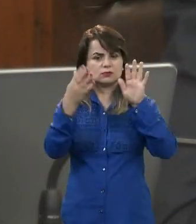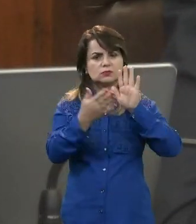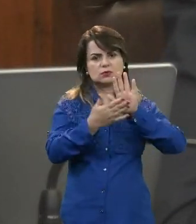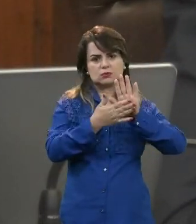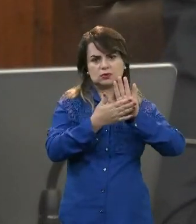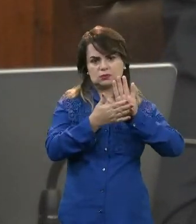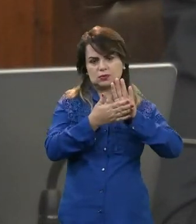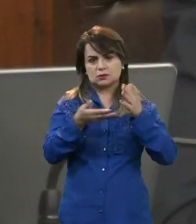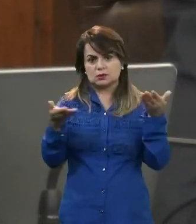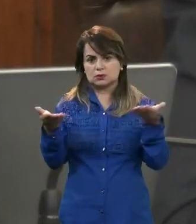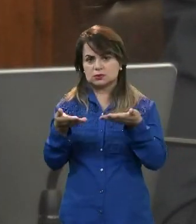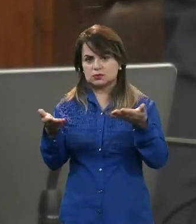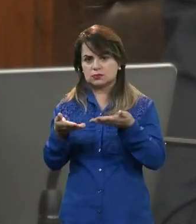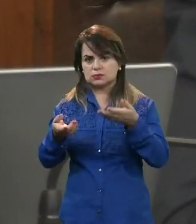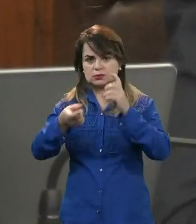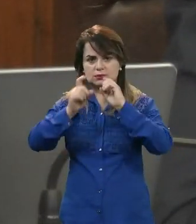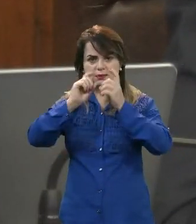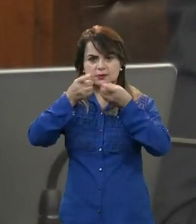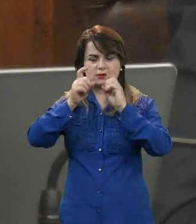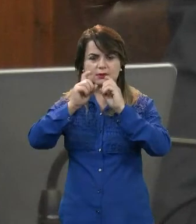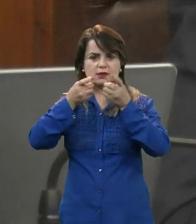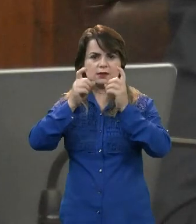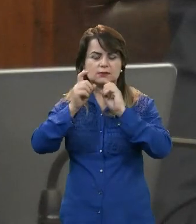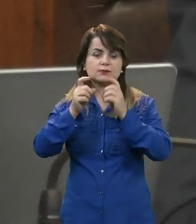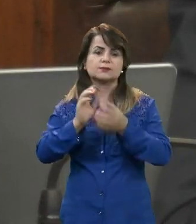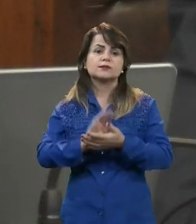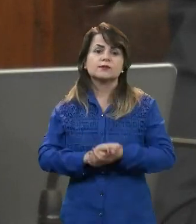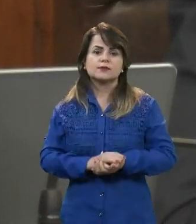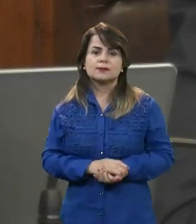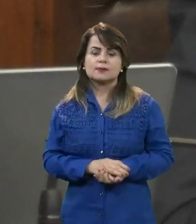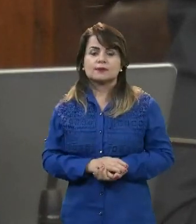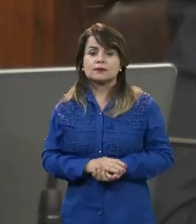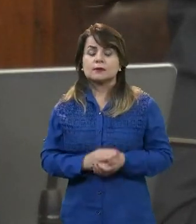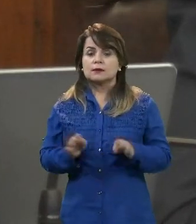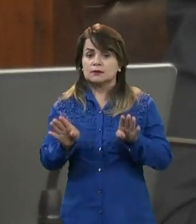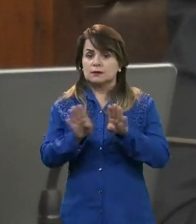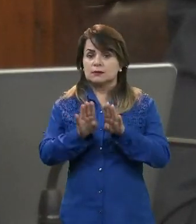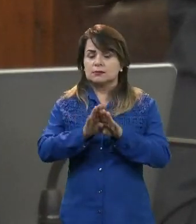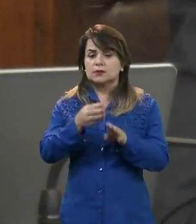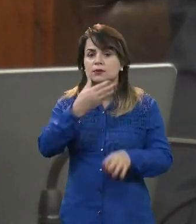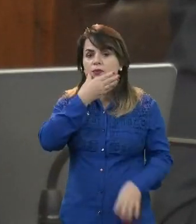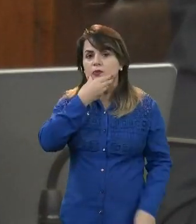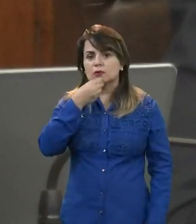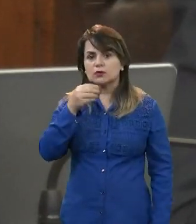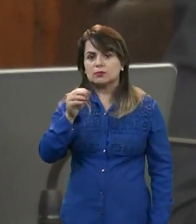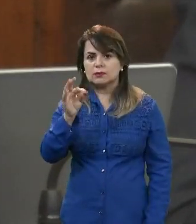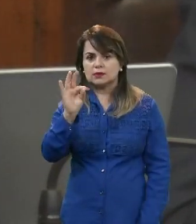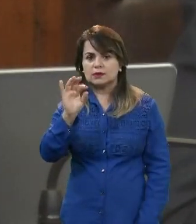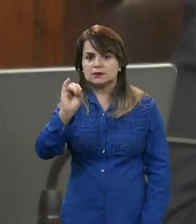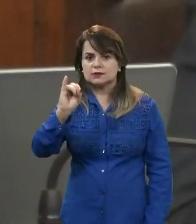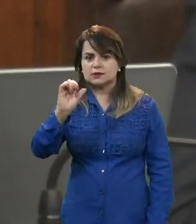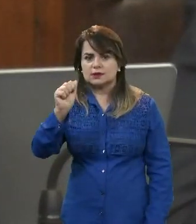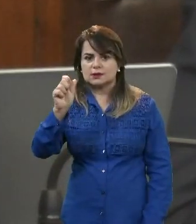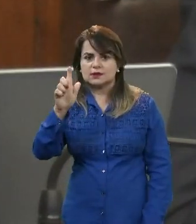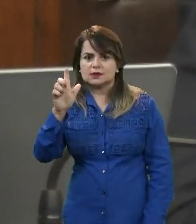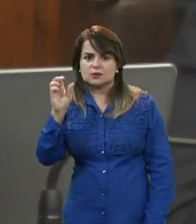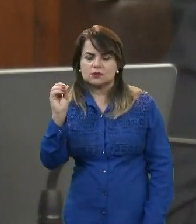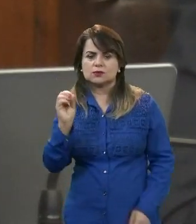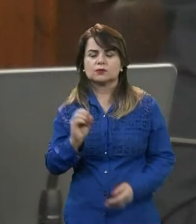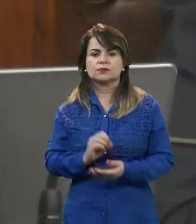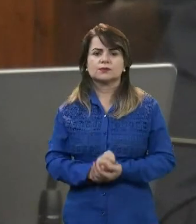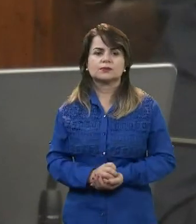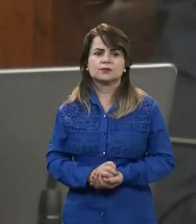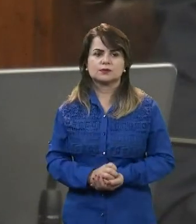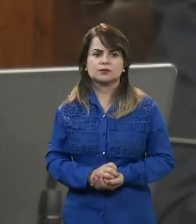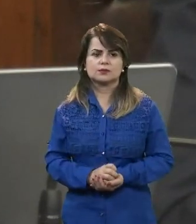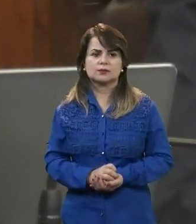nós fazemos hoje, nessa manhã, e também do Tiago José de Almeida, representante aqui em Mariga, do Banco da Ecoval.